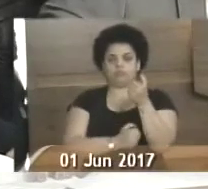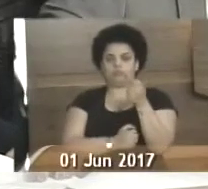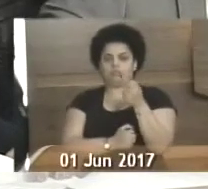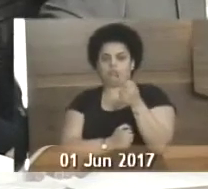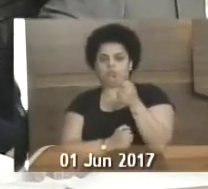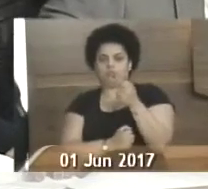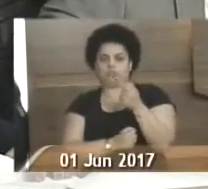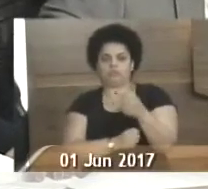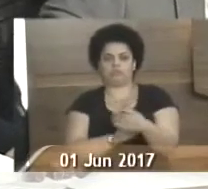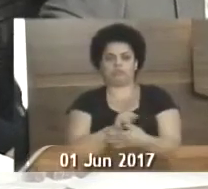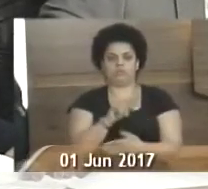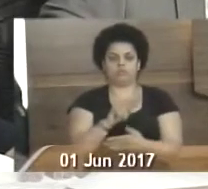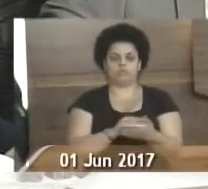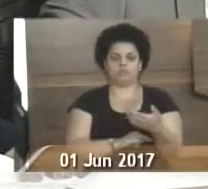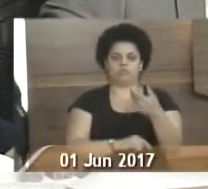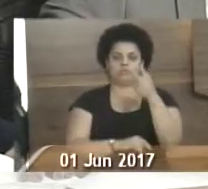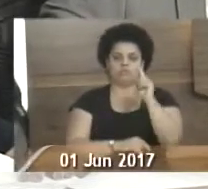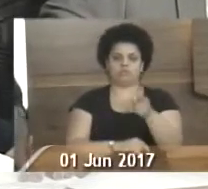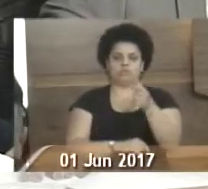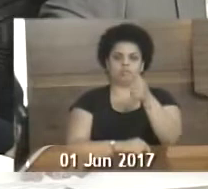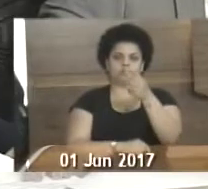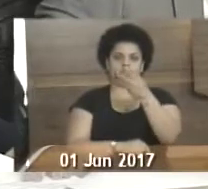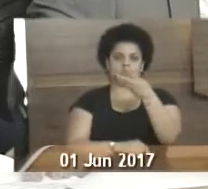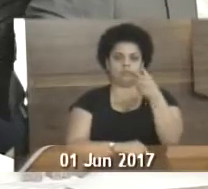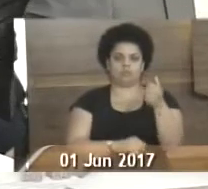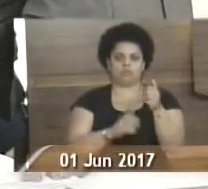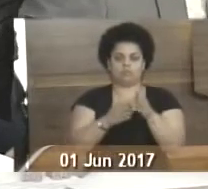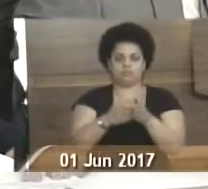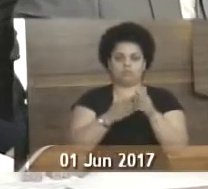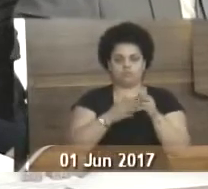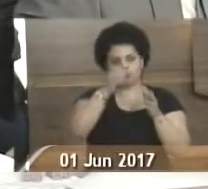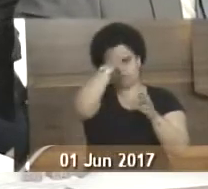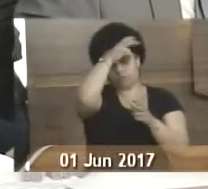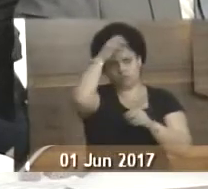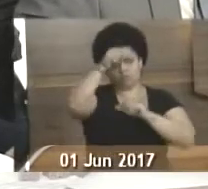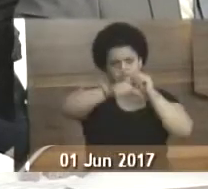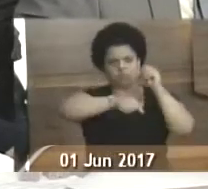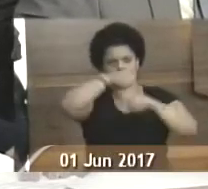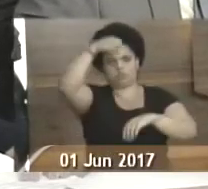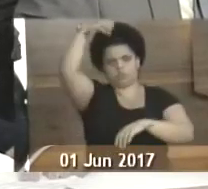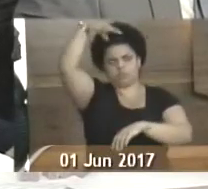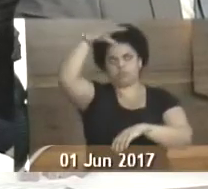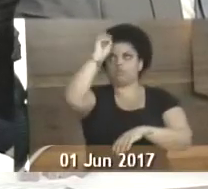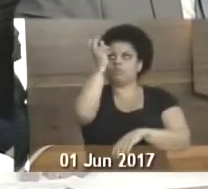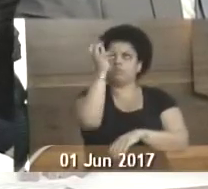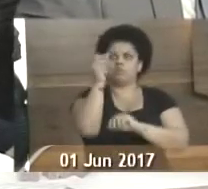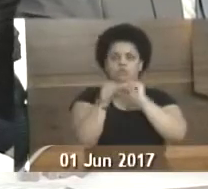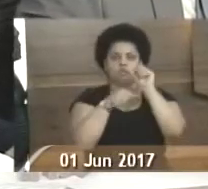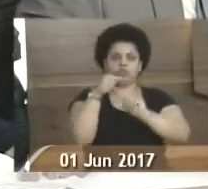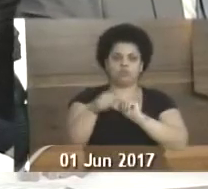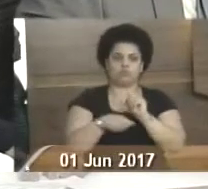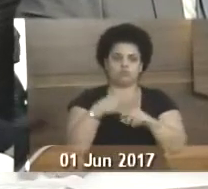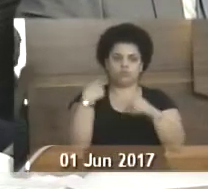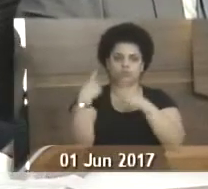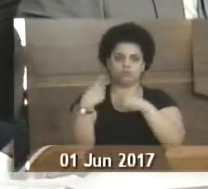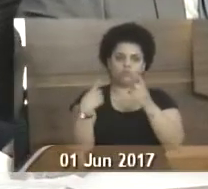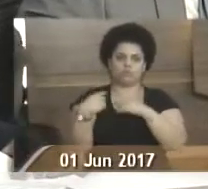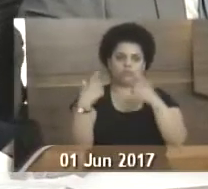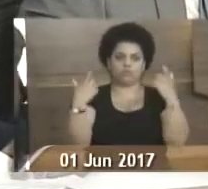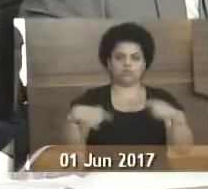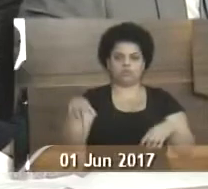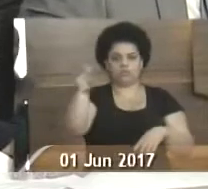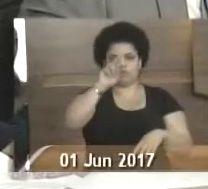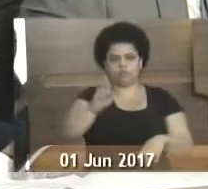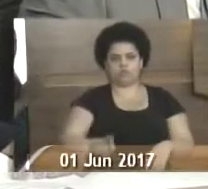Indicação nº.731. Indicando ao prefeito municipal a troca das lâmpadas queimadas na estrada Vereador Benedito Adelino, no bairro